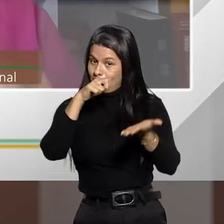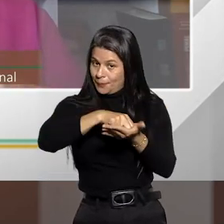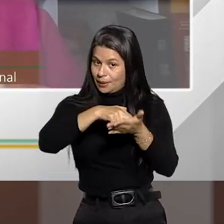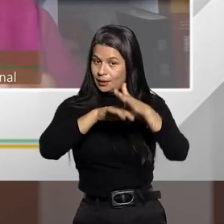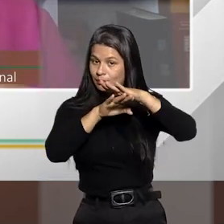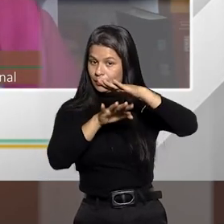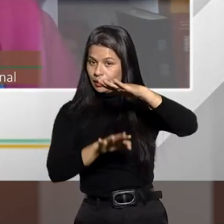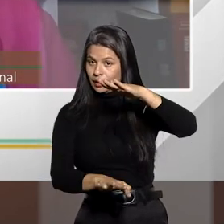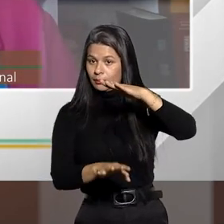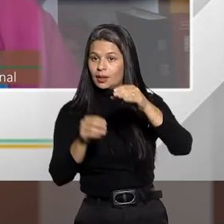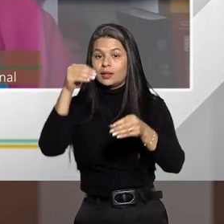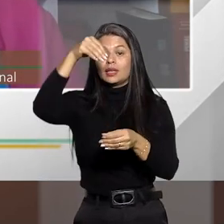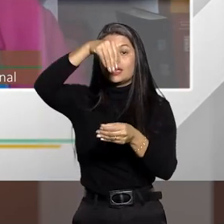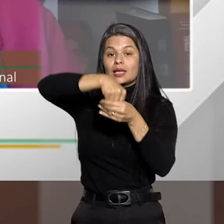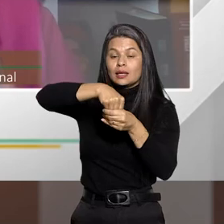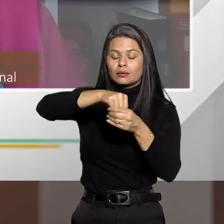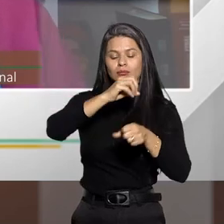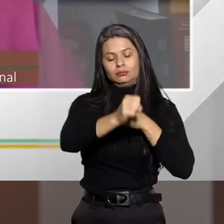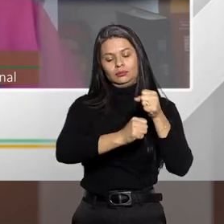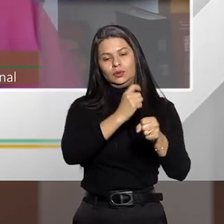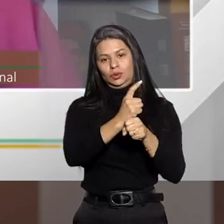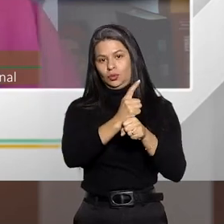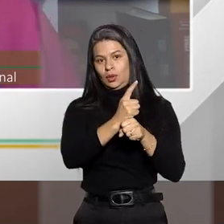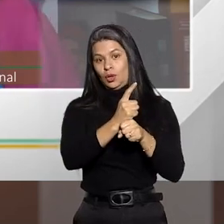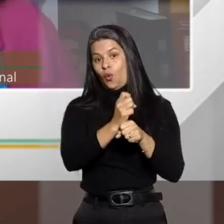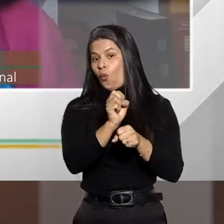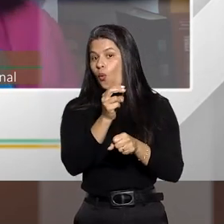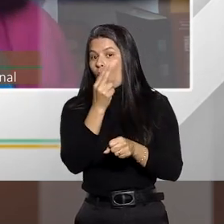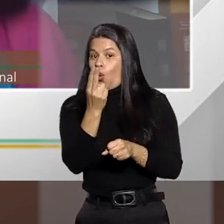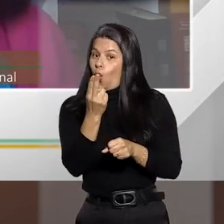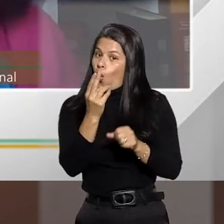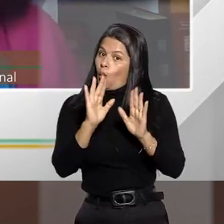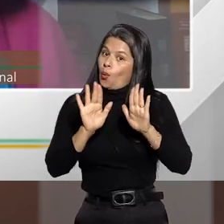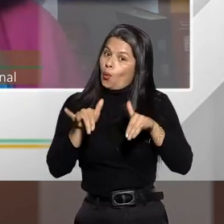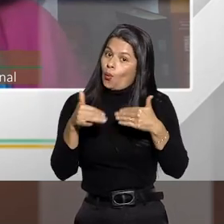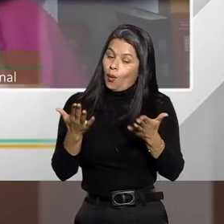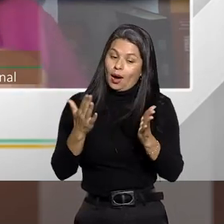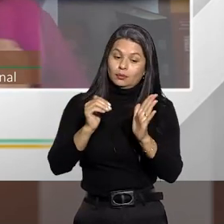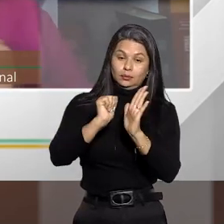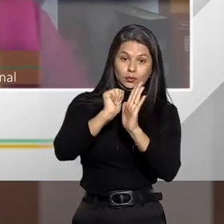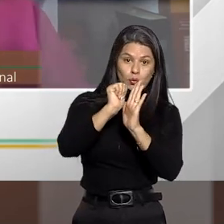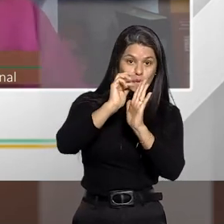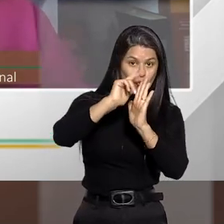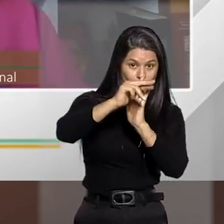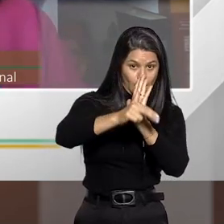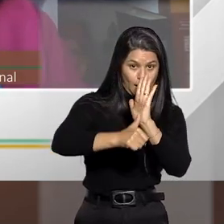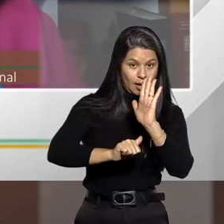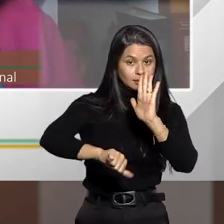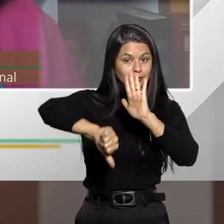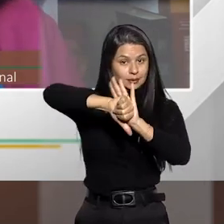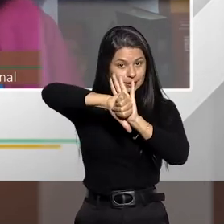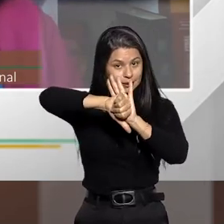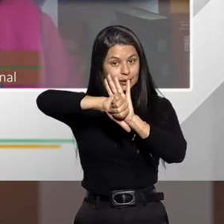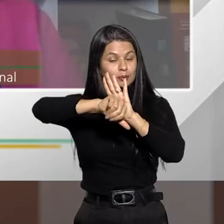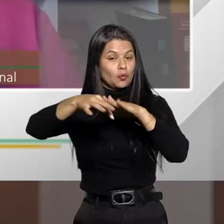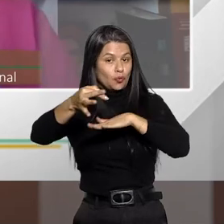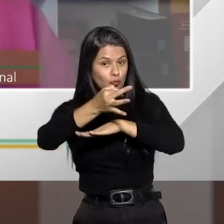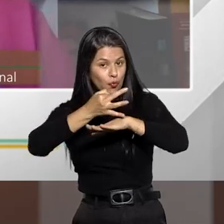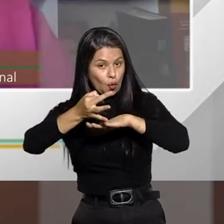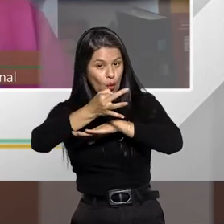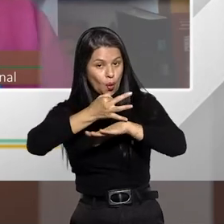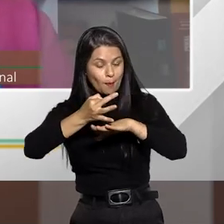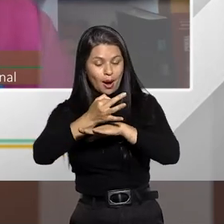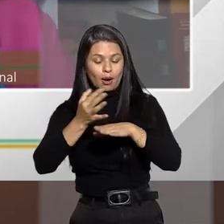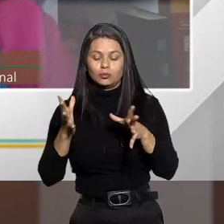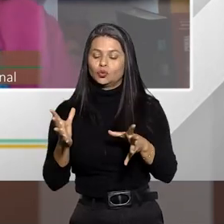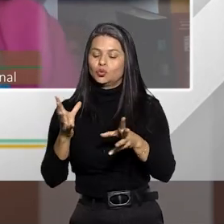fica dentro do patamar de um ano. ou, no caso do concurso formal, nós vamos pegar a pena mínima daquele delito e